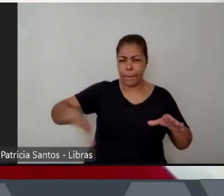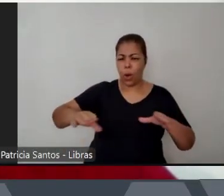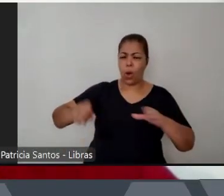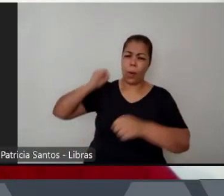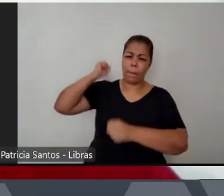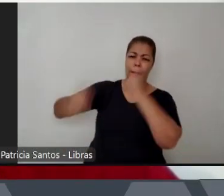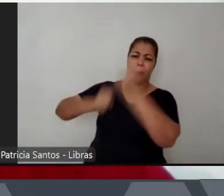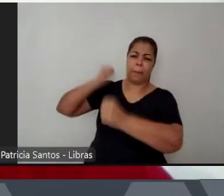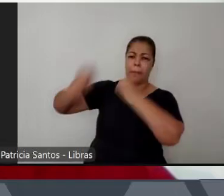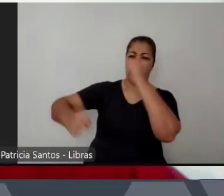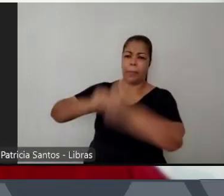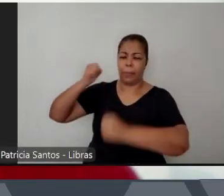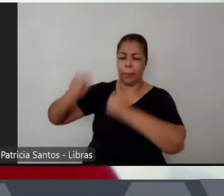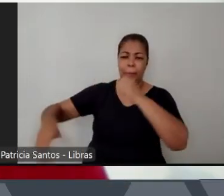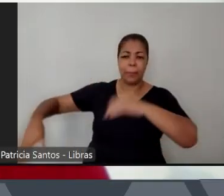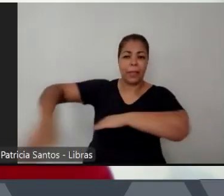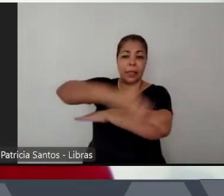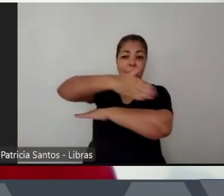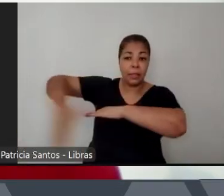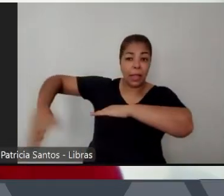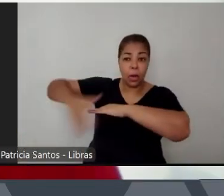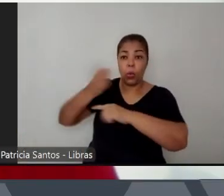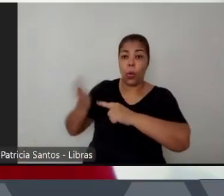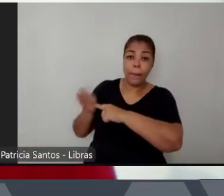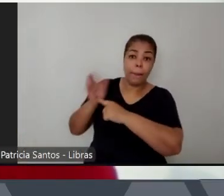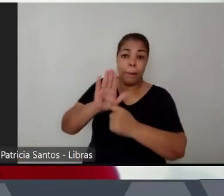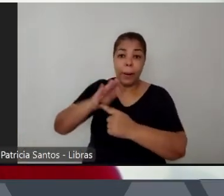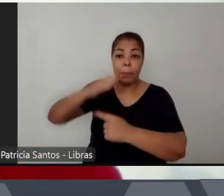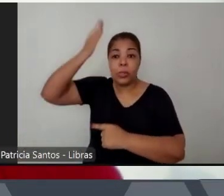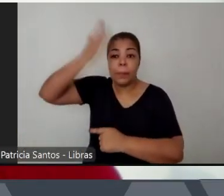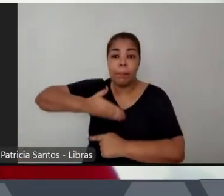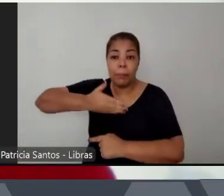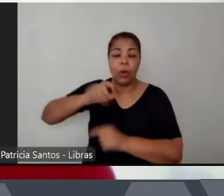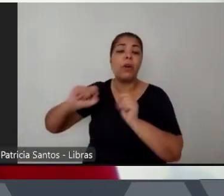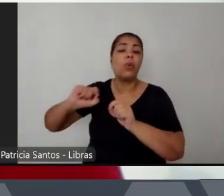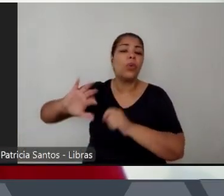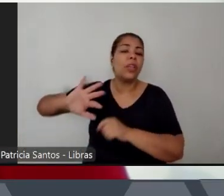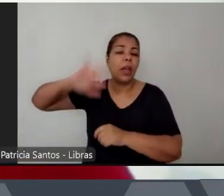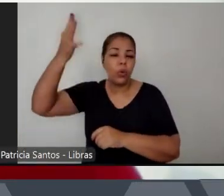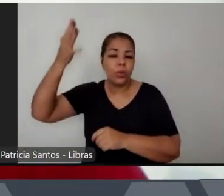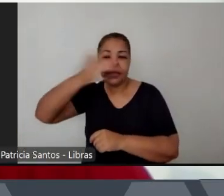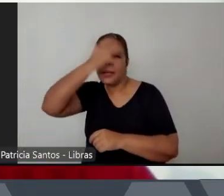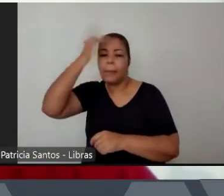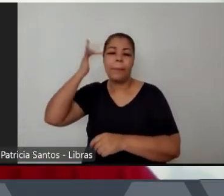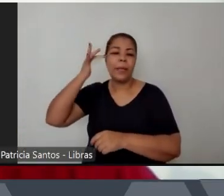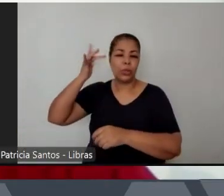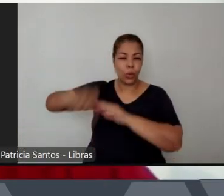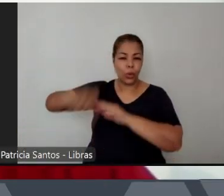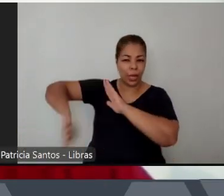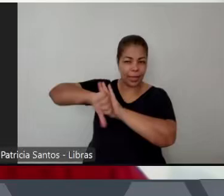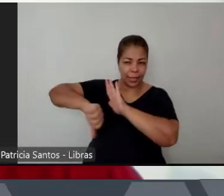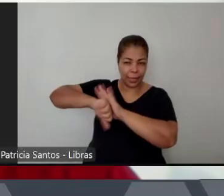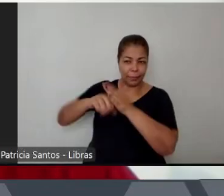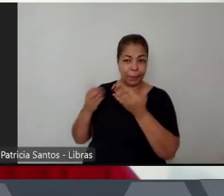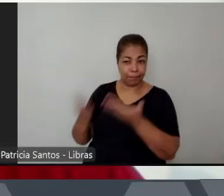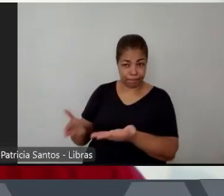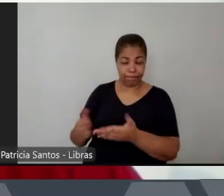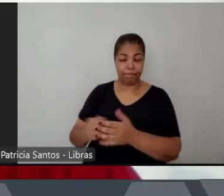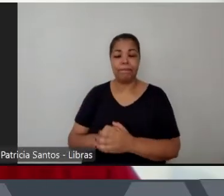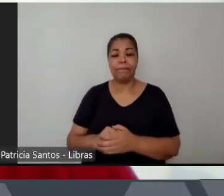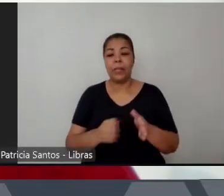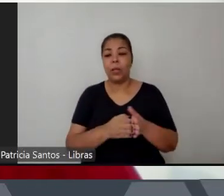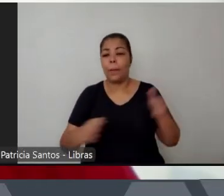acontecia como criminoso. Então, o que começa a acontecer nessa época do